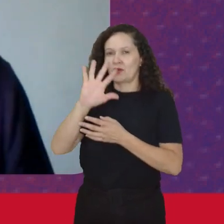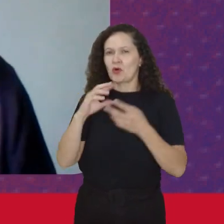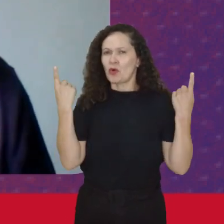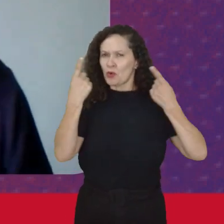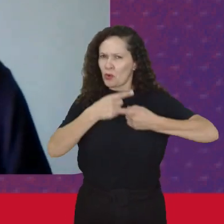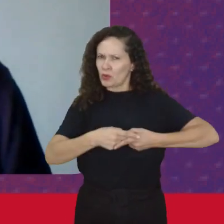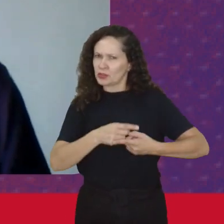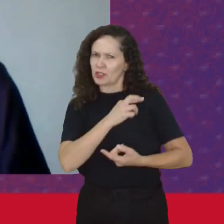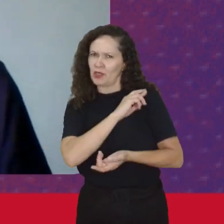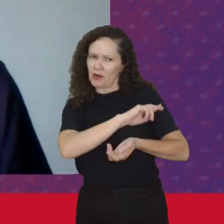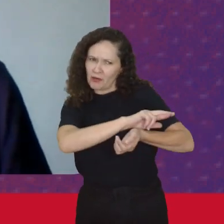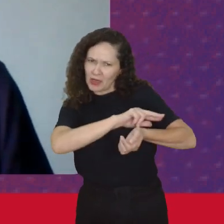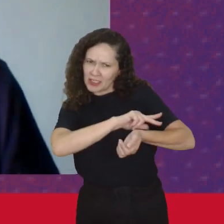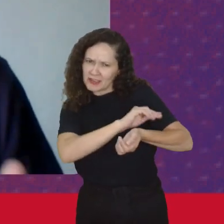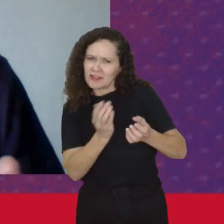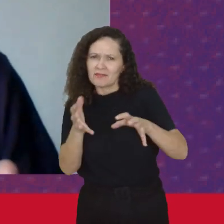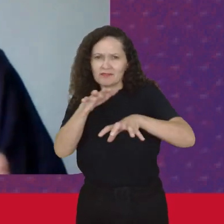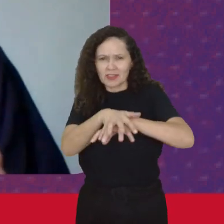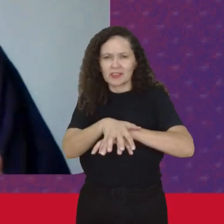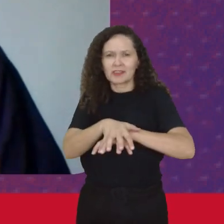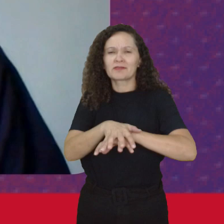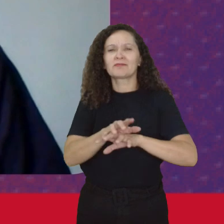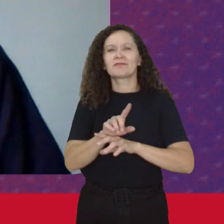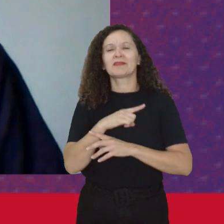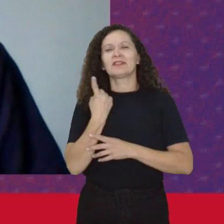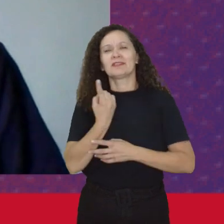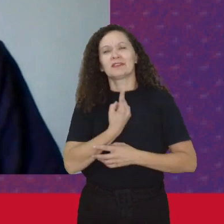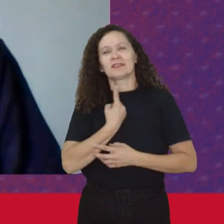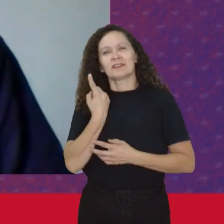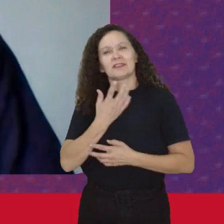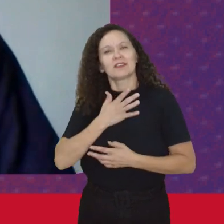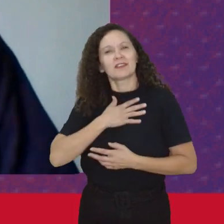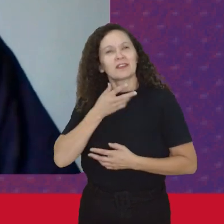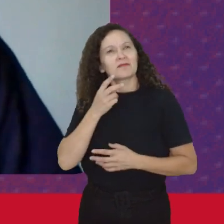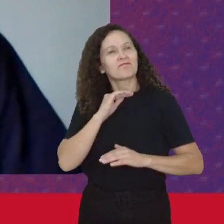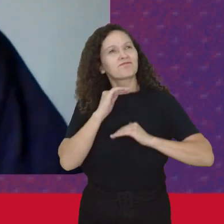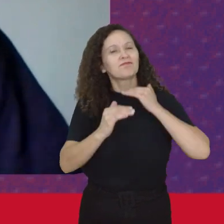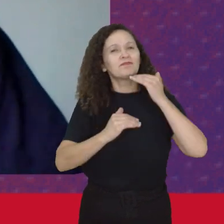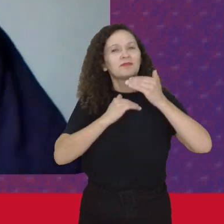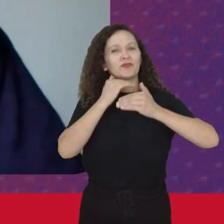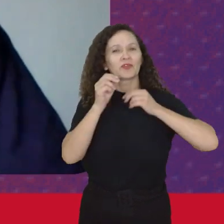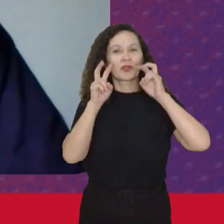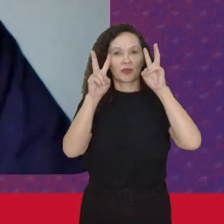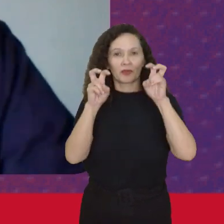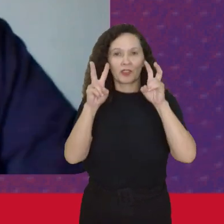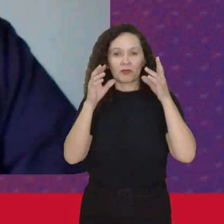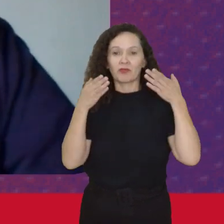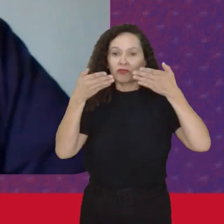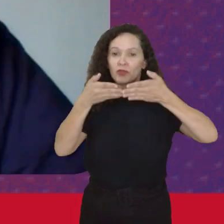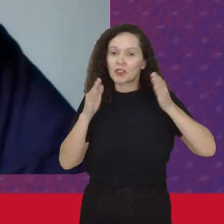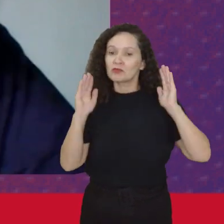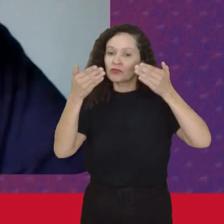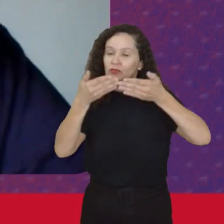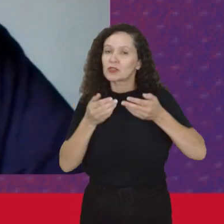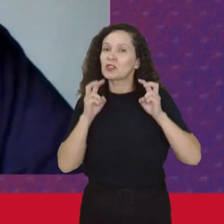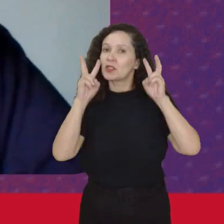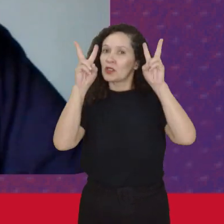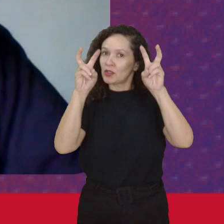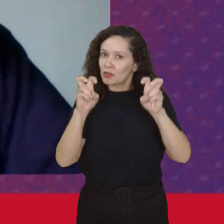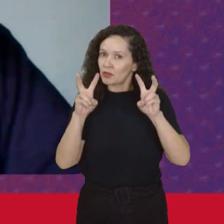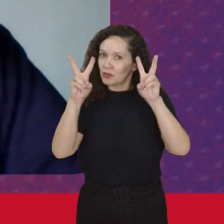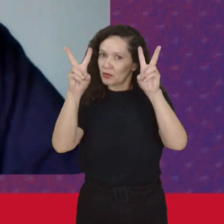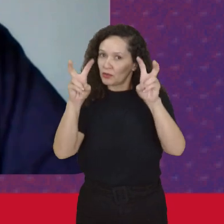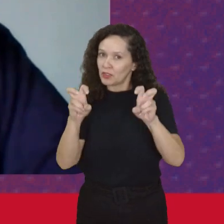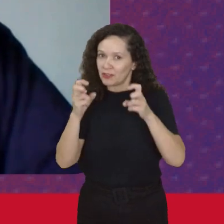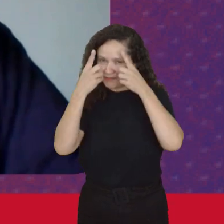Ao colonialismo Mas eu considero Que a medida que ele foi Se desenvolvendo Ele foi focando Chegou no tema